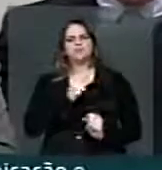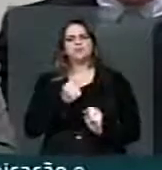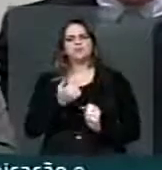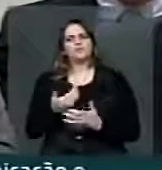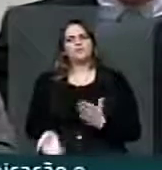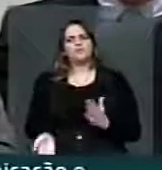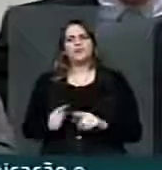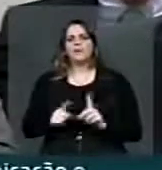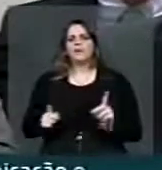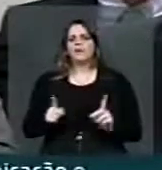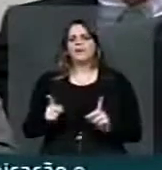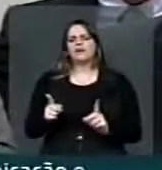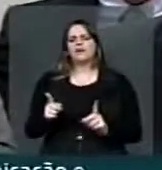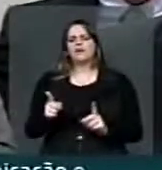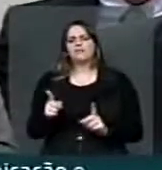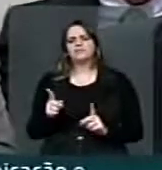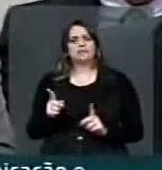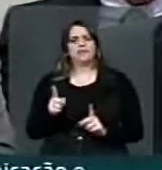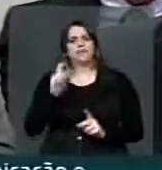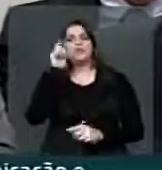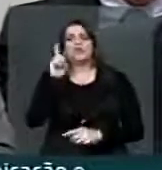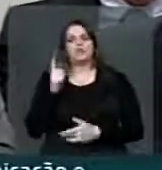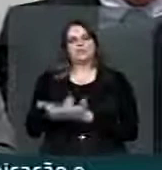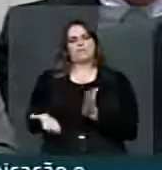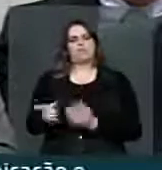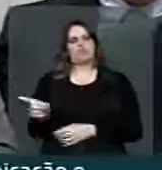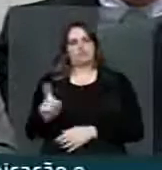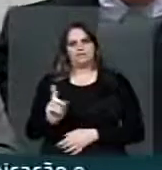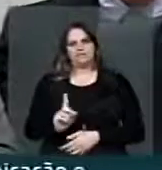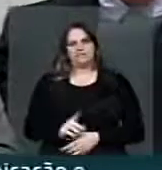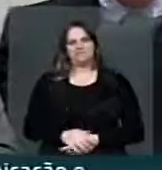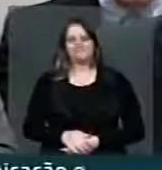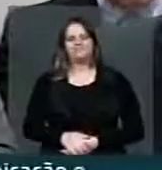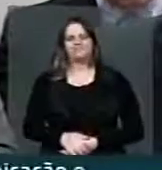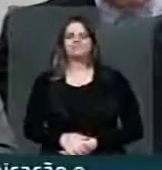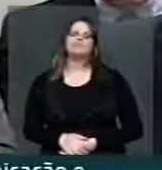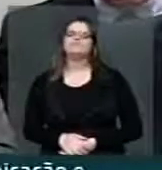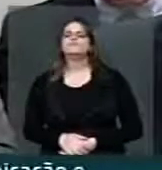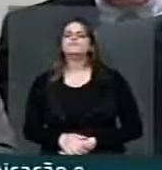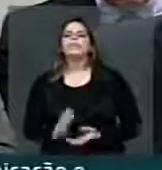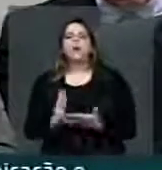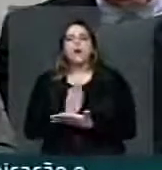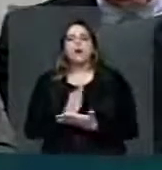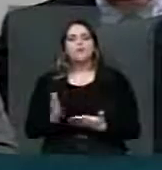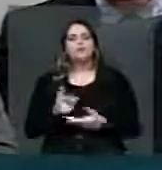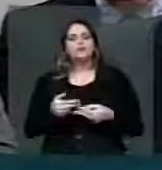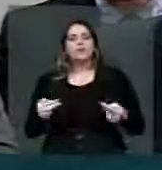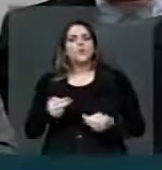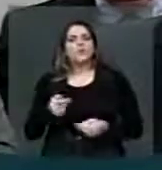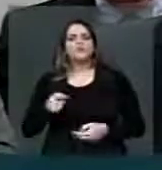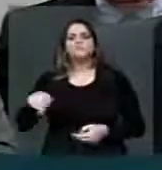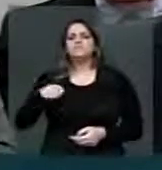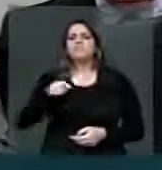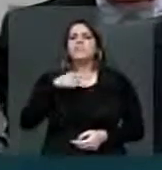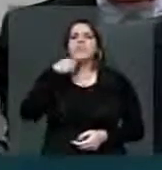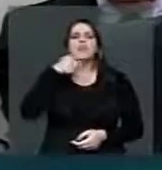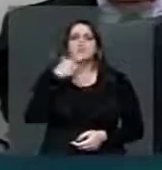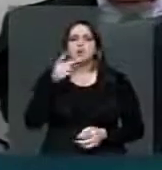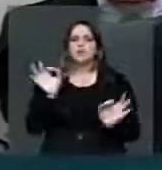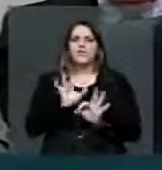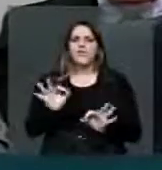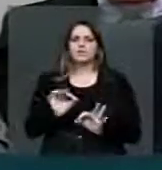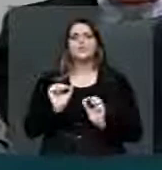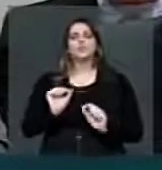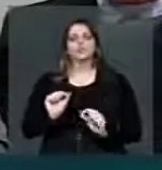longe essa intenção. Mas eu queria, dentre os pontos que não foram tocados, primeiro contar